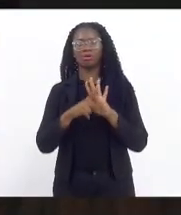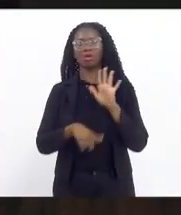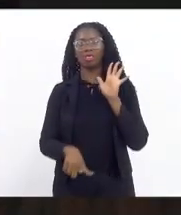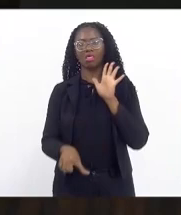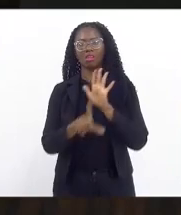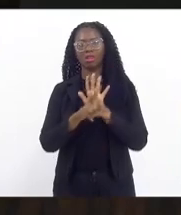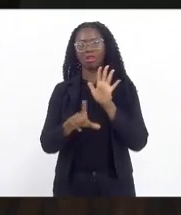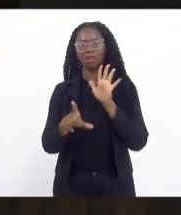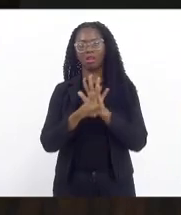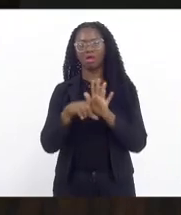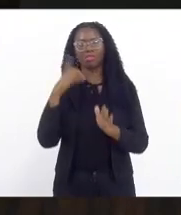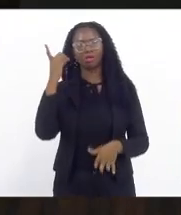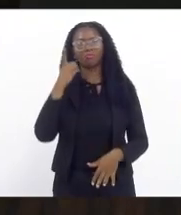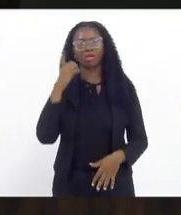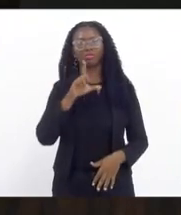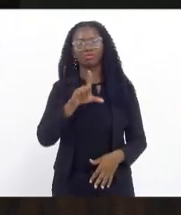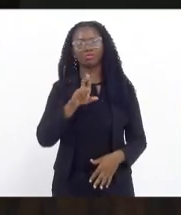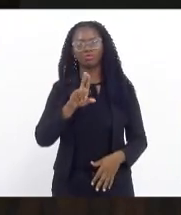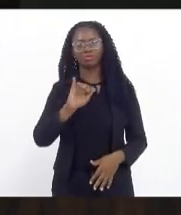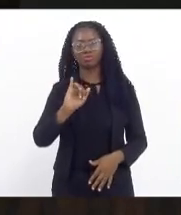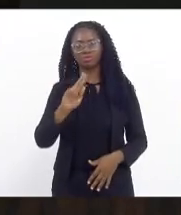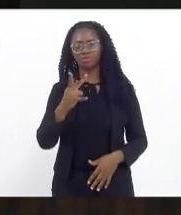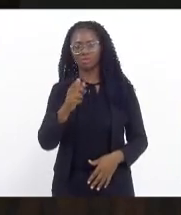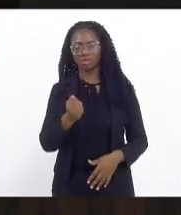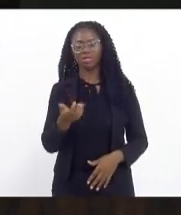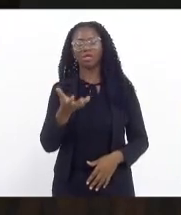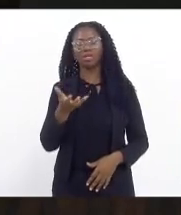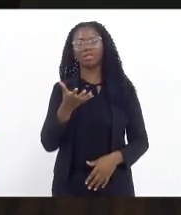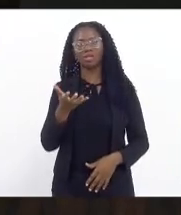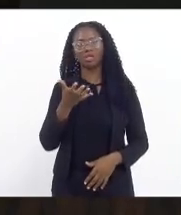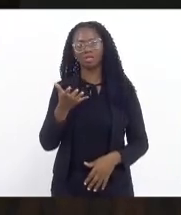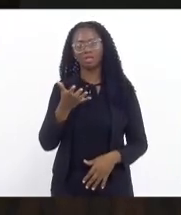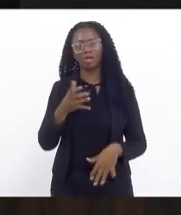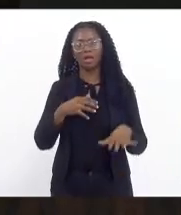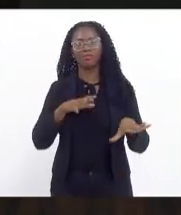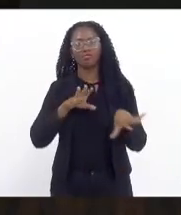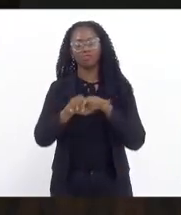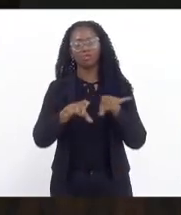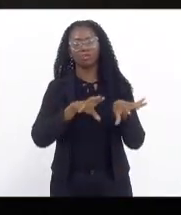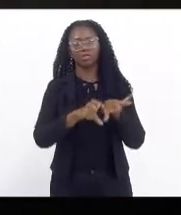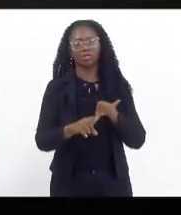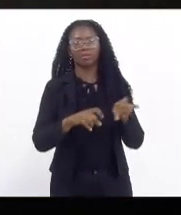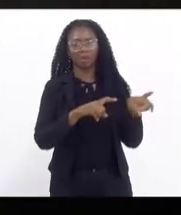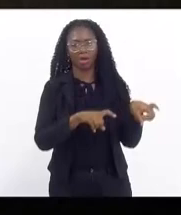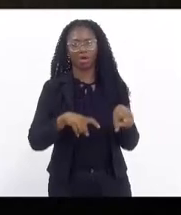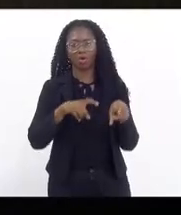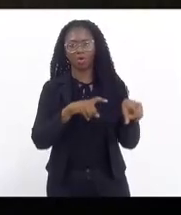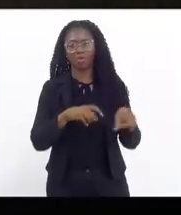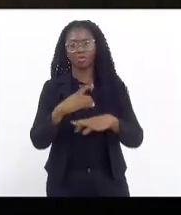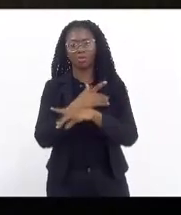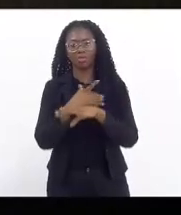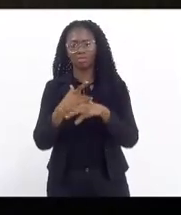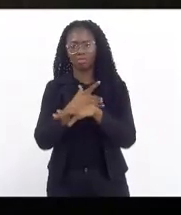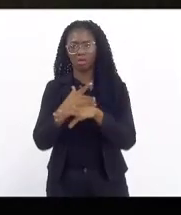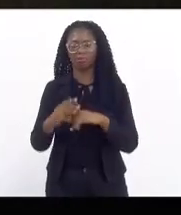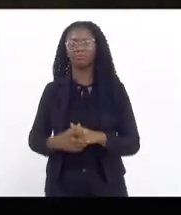Lucinha, que dispõe seu programa de capacitação para a horta acolhedora e urbana. Obrigado, deputado Jair Bittecu, presidindo a nossa